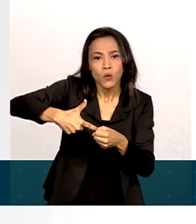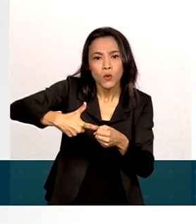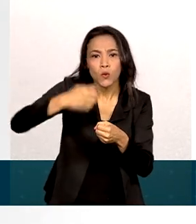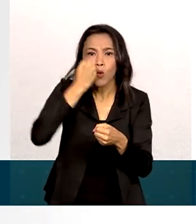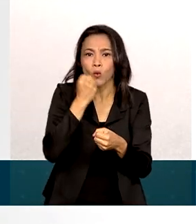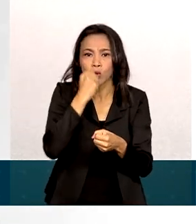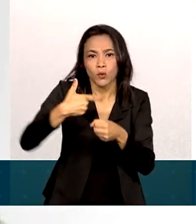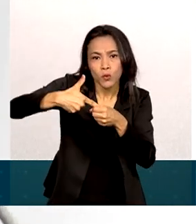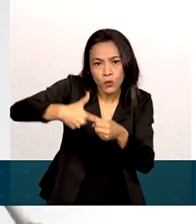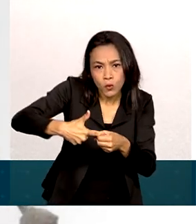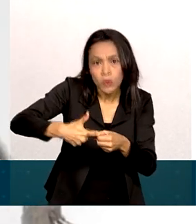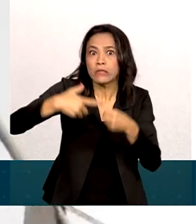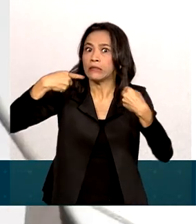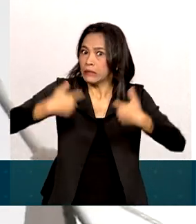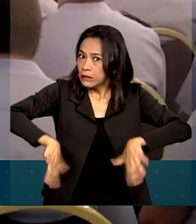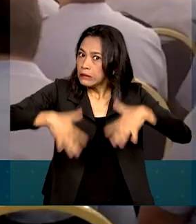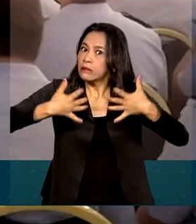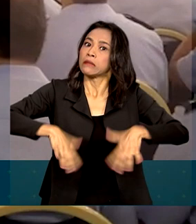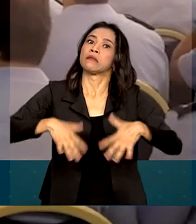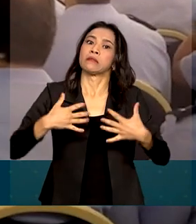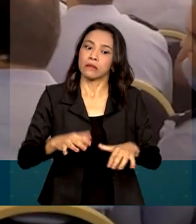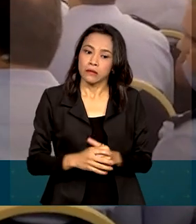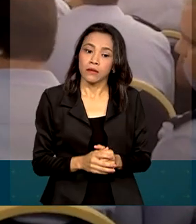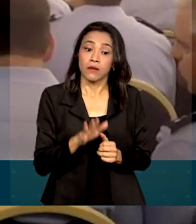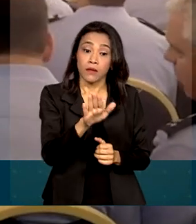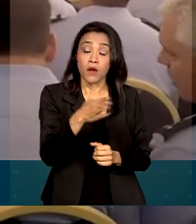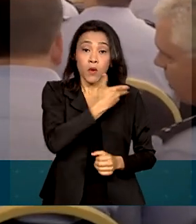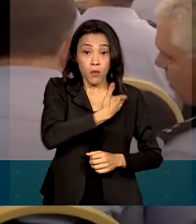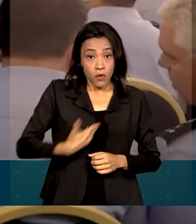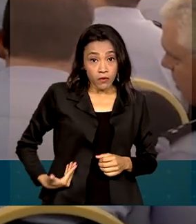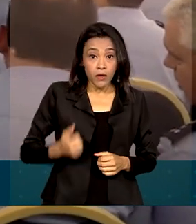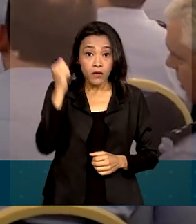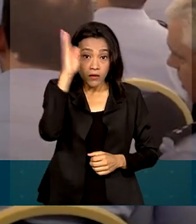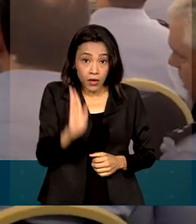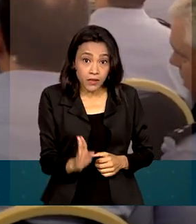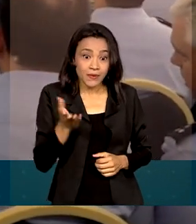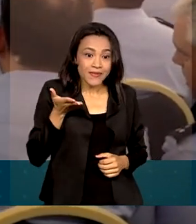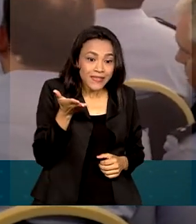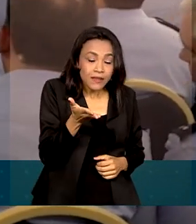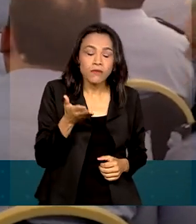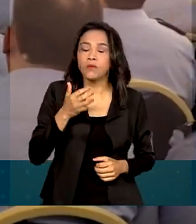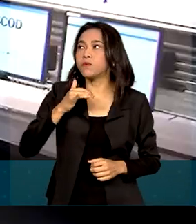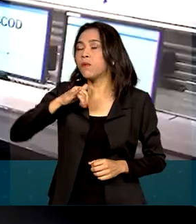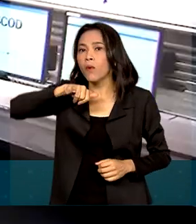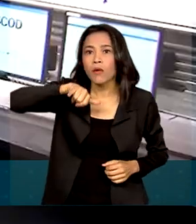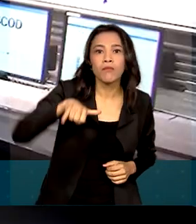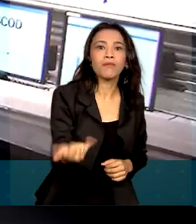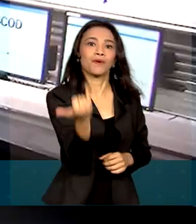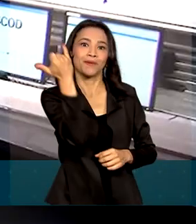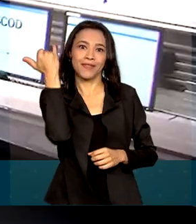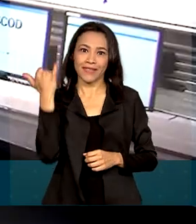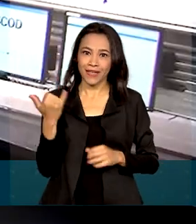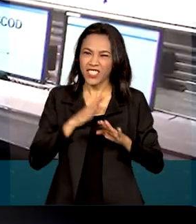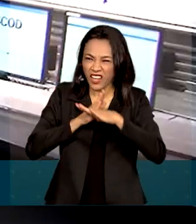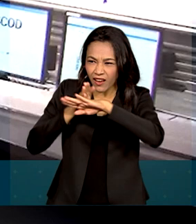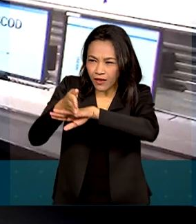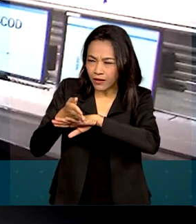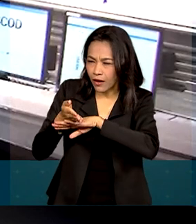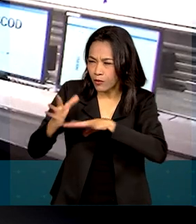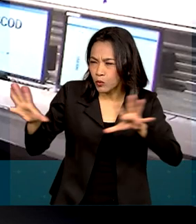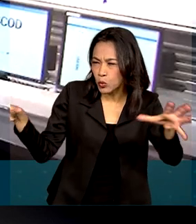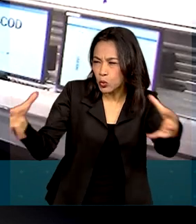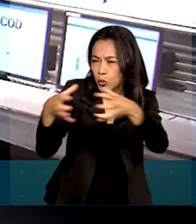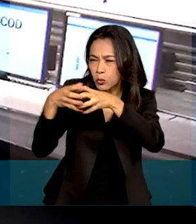principais gastos nessas operações. Para o governo brasileiro, é a oportunidade de ingressar no seleto grupo de